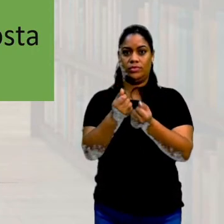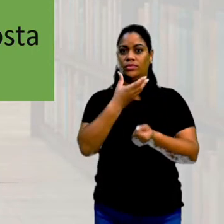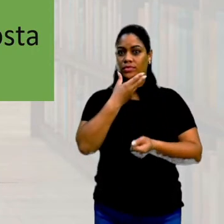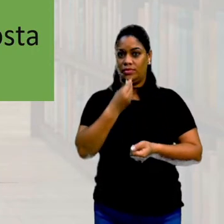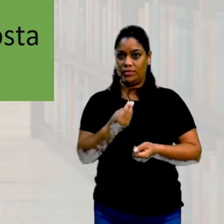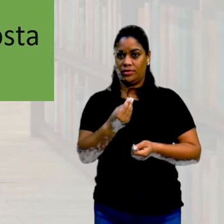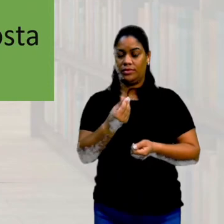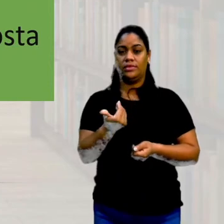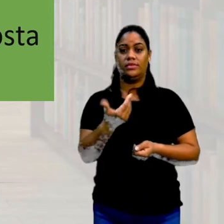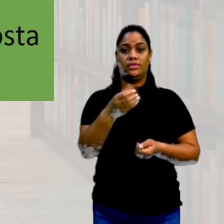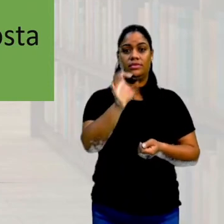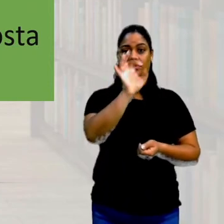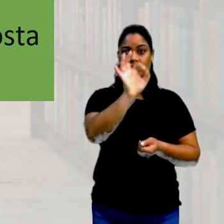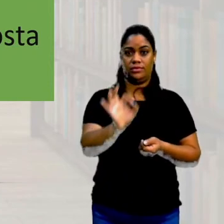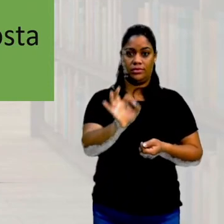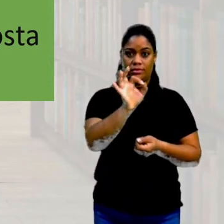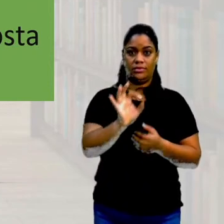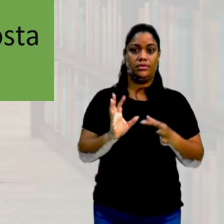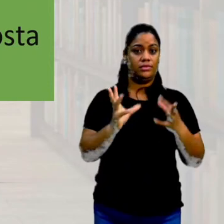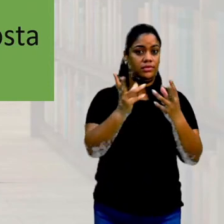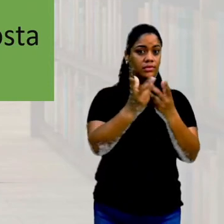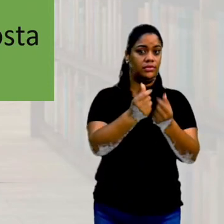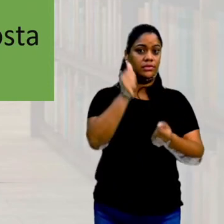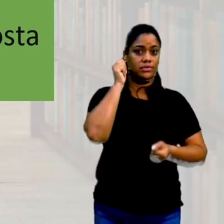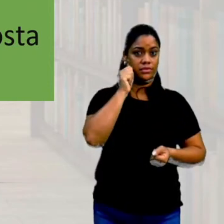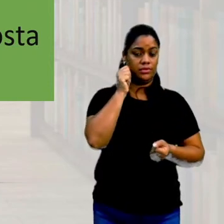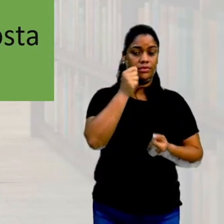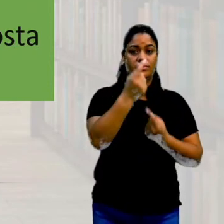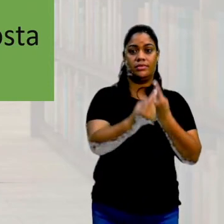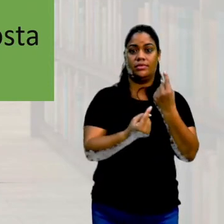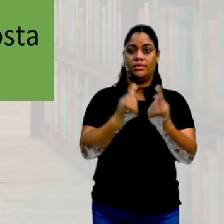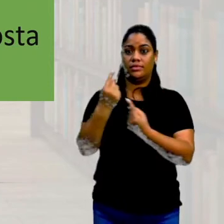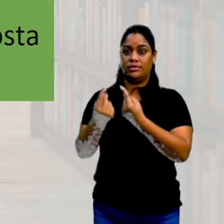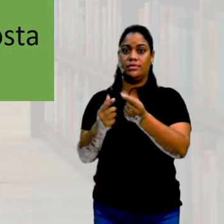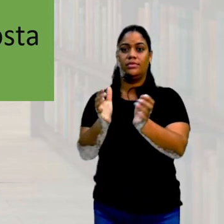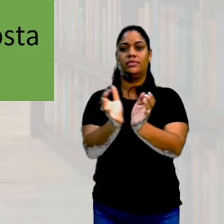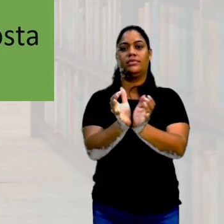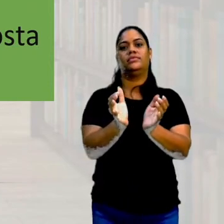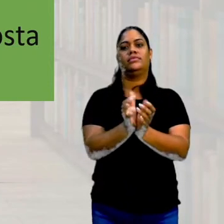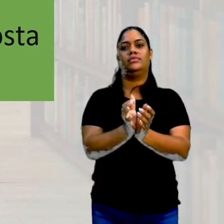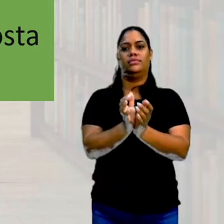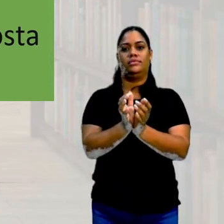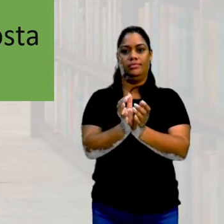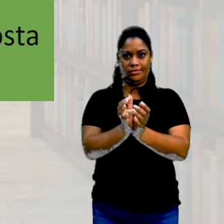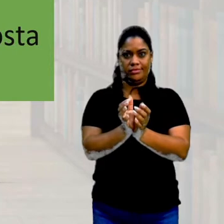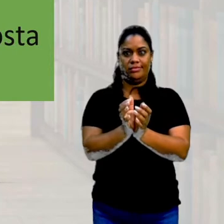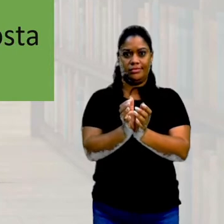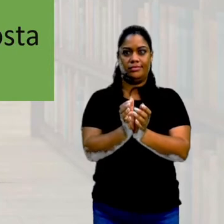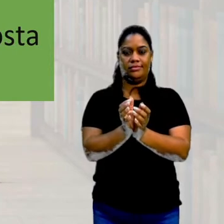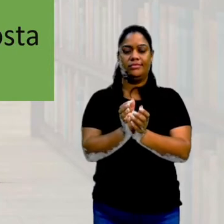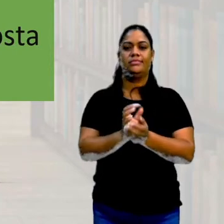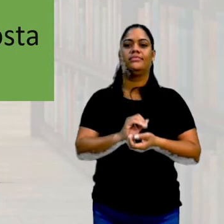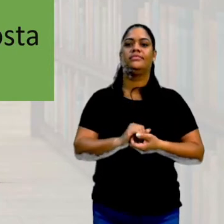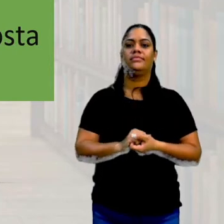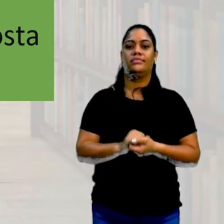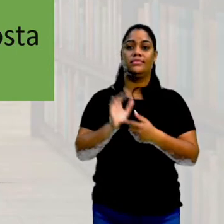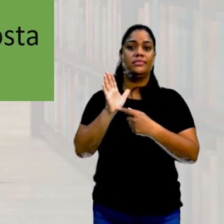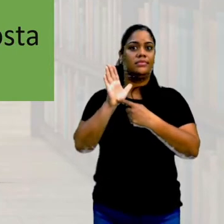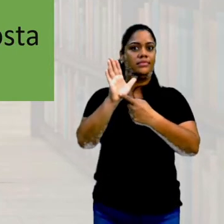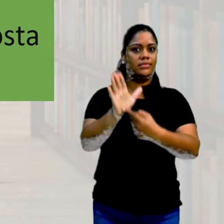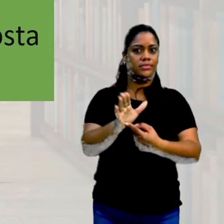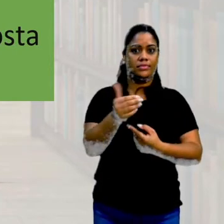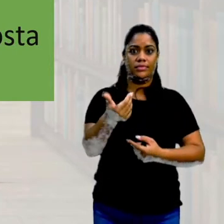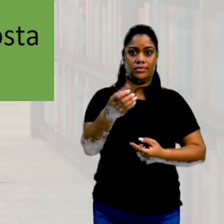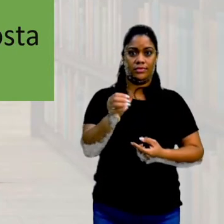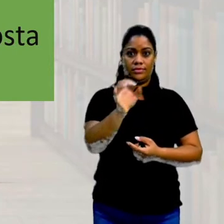e 10% de todas as mulheres. Cada um desses grupos é o nosso extrato. Está bom? Então, 10